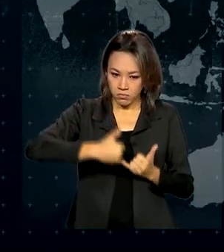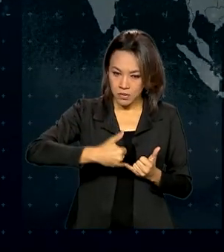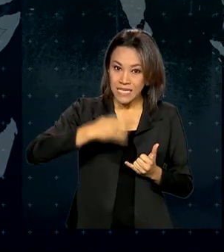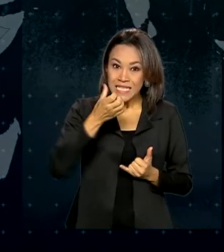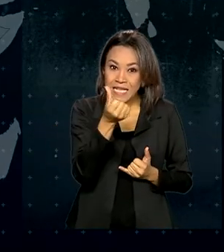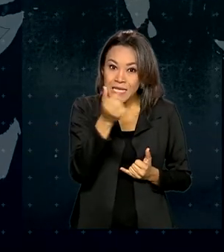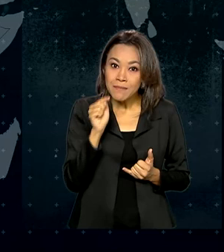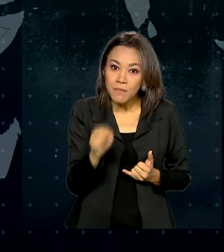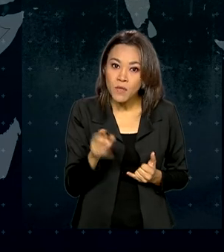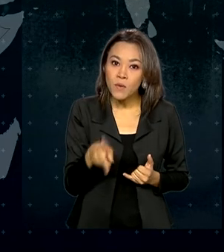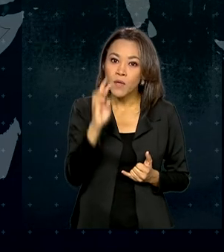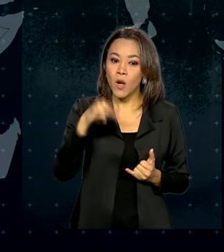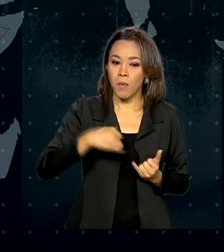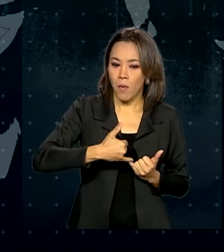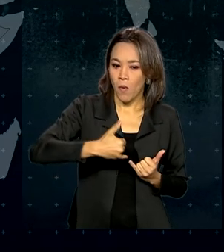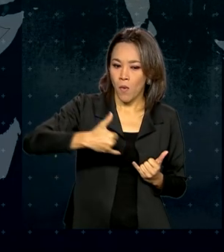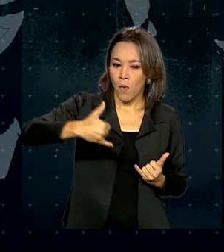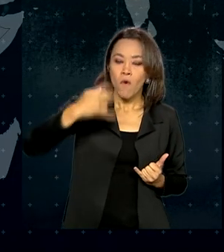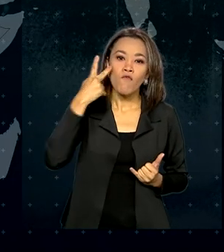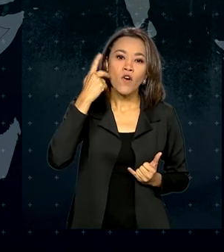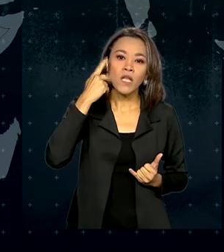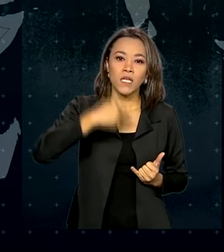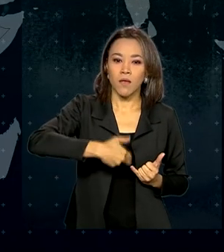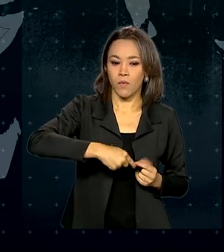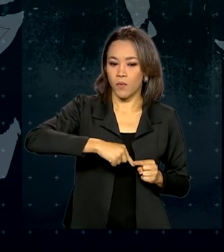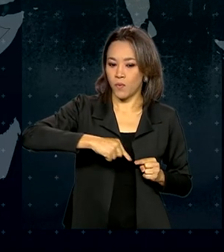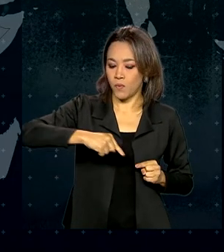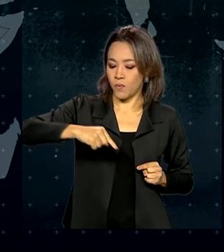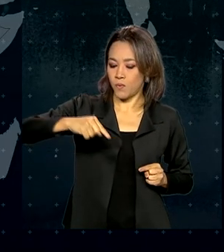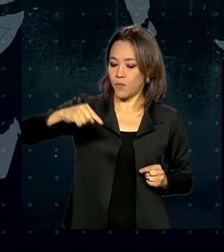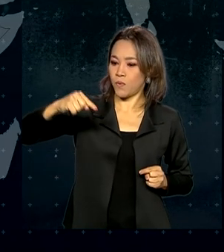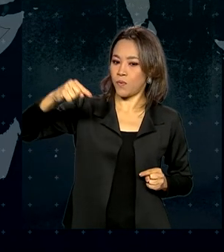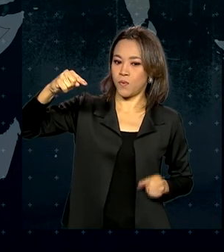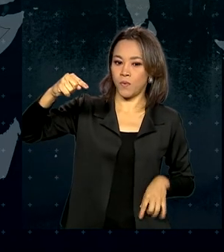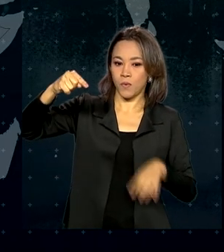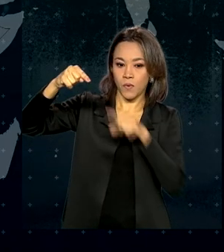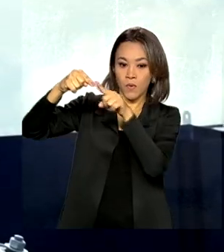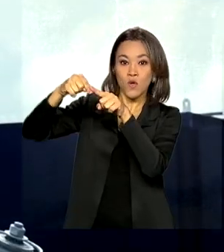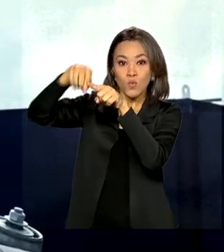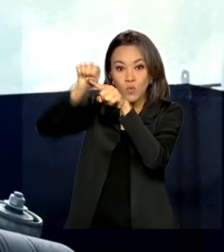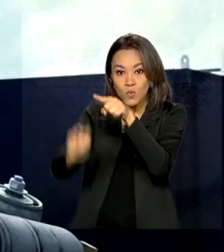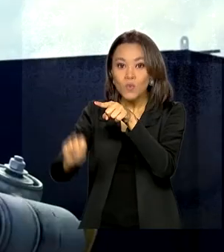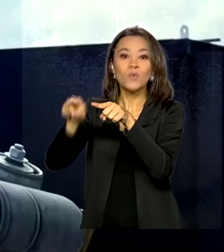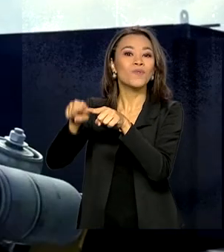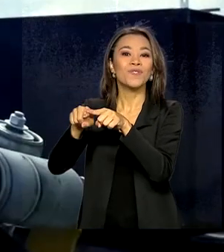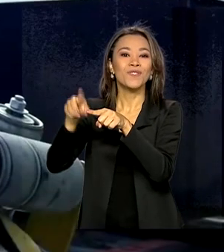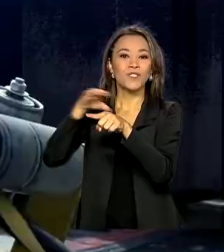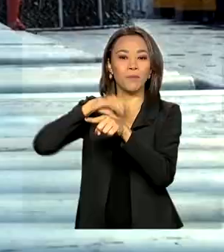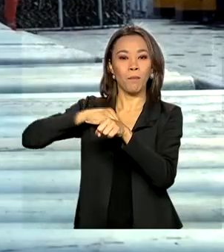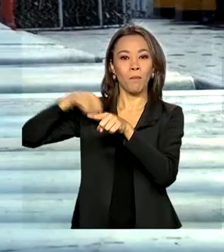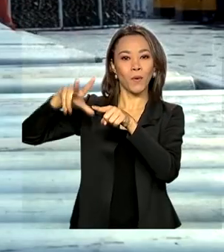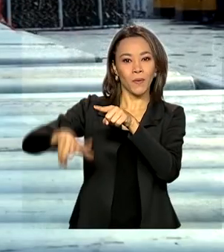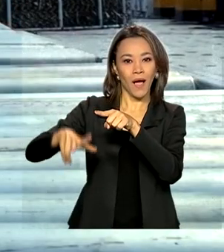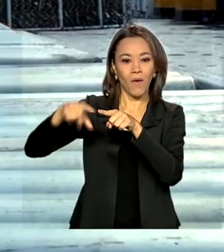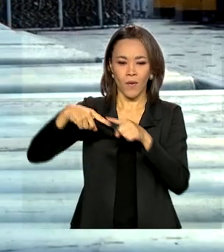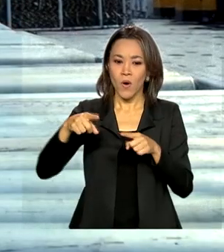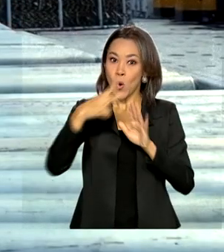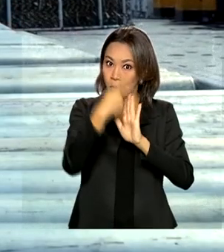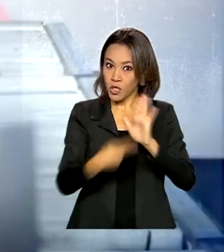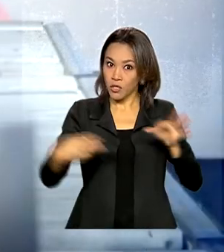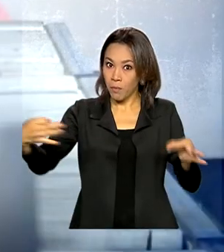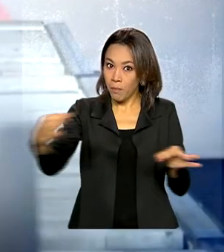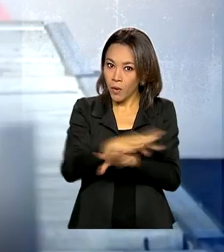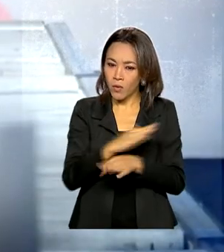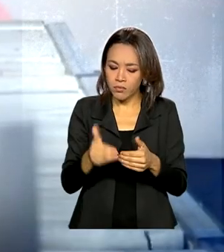extensão vai ligar a capital cearense Fortaleza a Sines, no sul de Portugal. A previsão é que o projeto esteja pronto